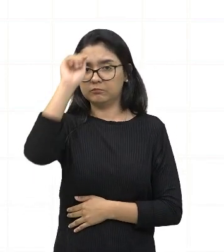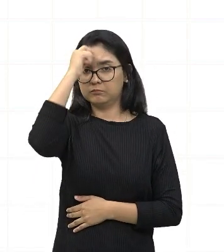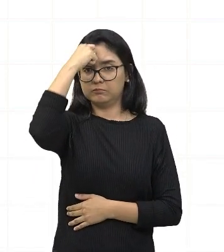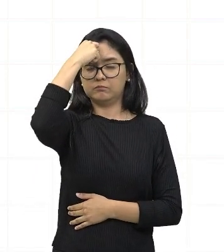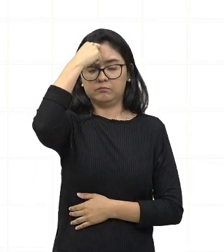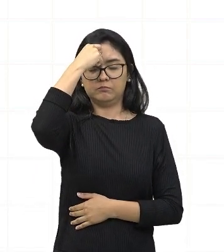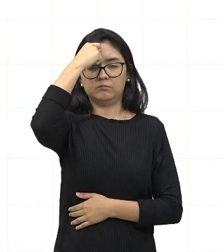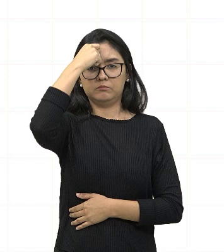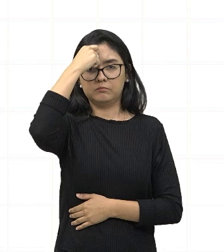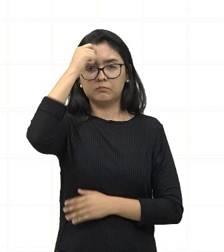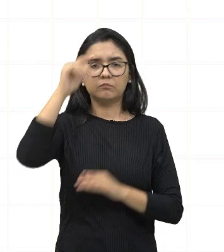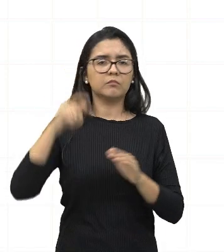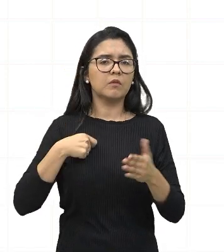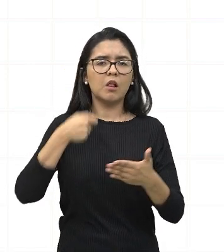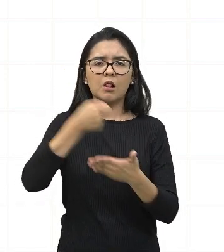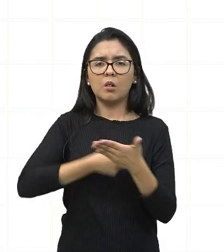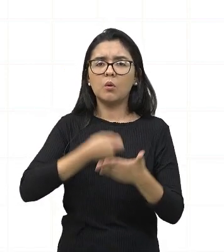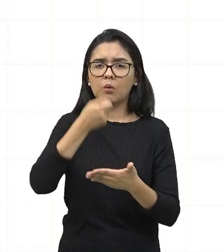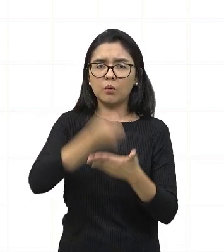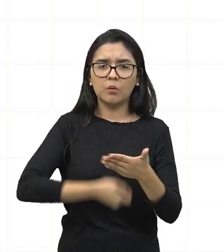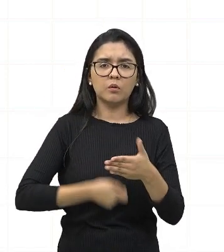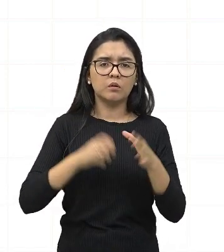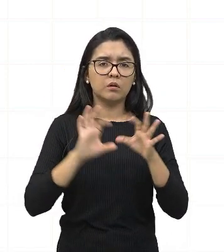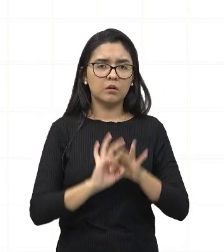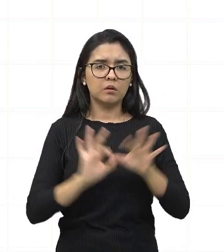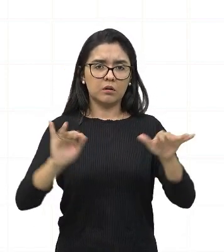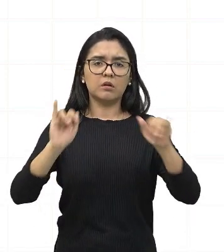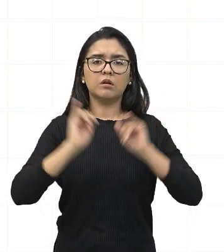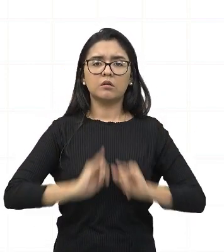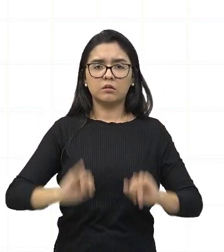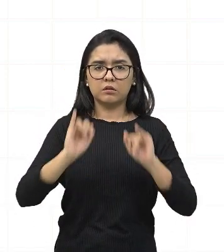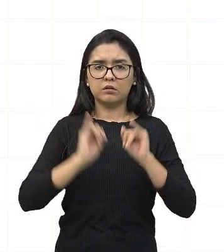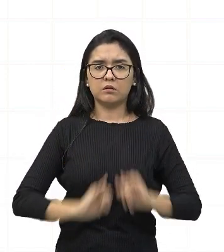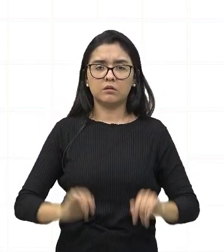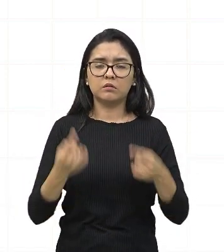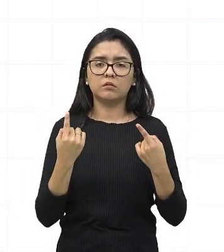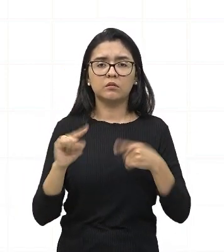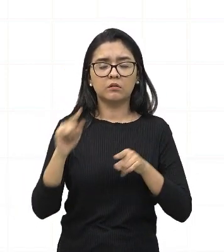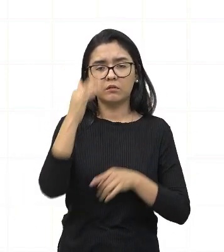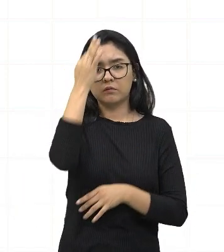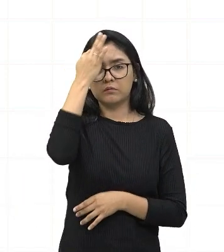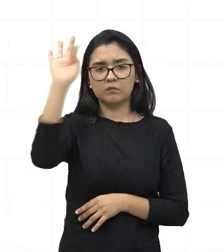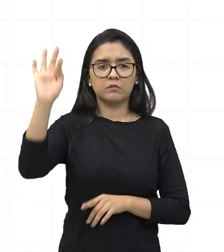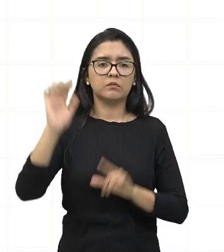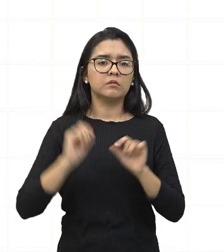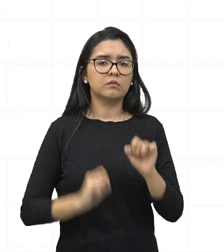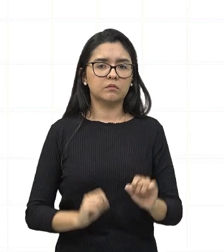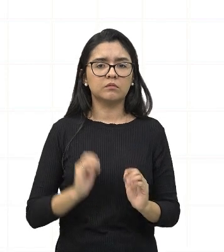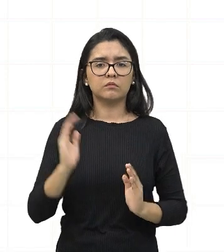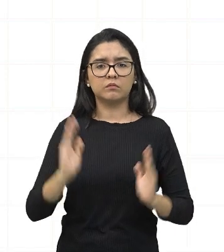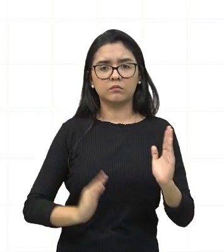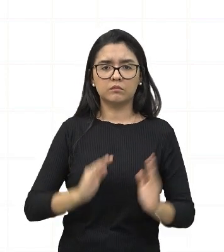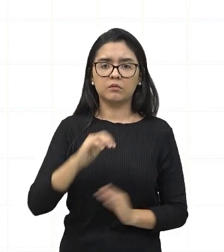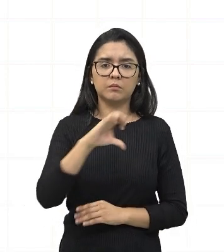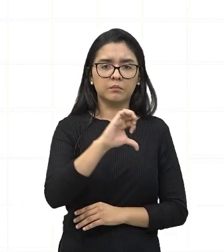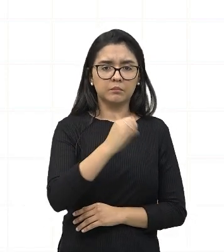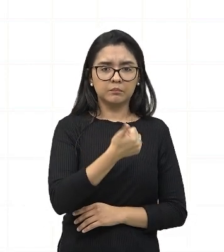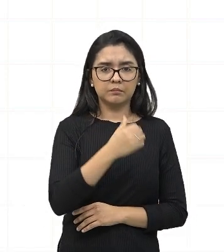notável é a luta pela independência da Argélia contra a França, que durou de 1954 a 1962.